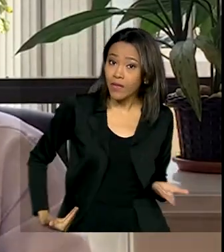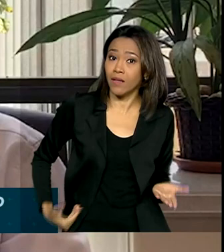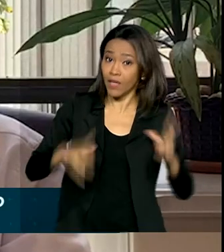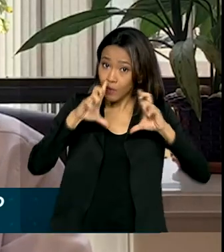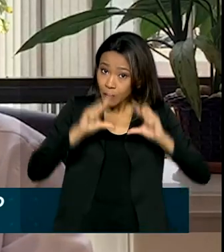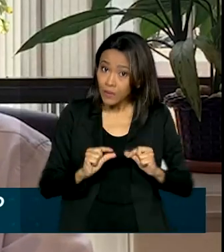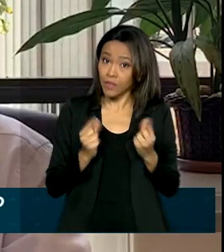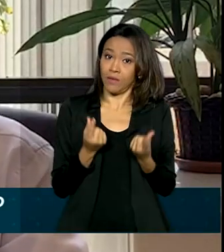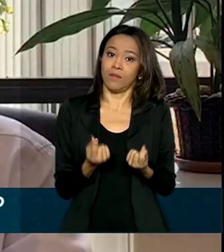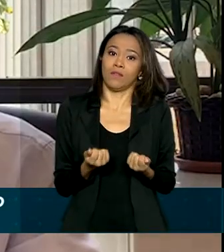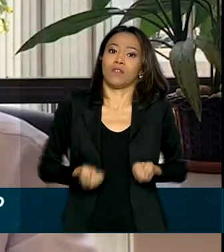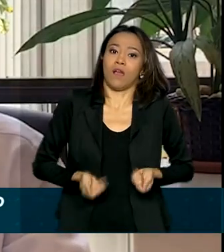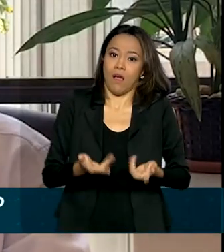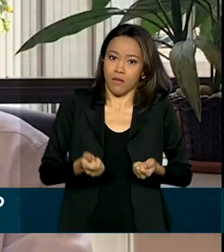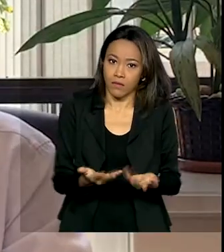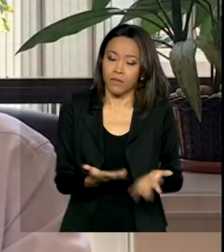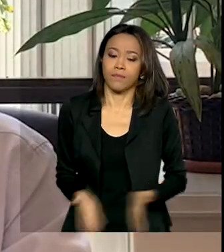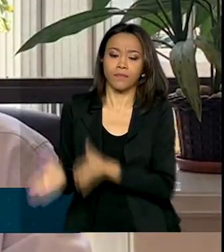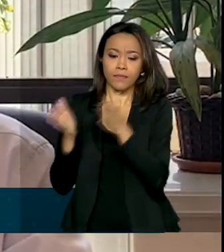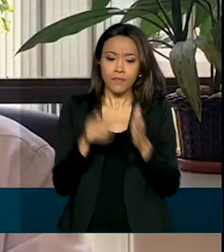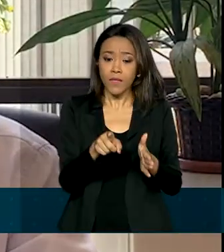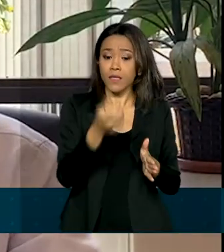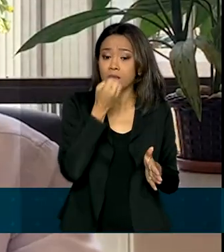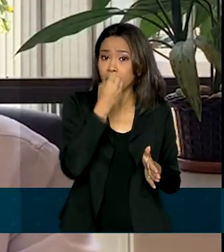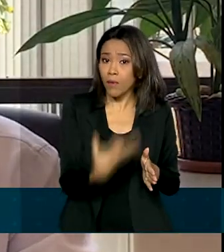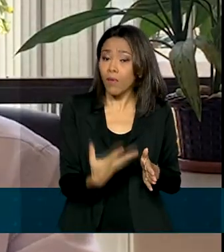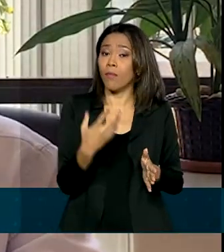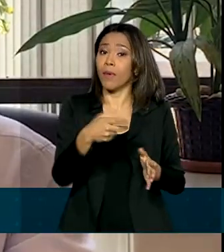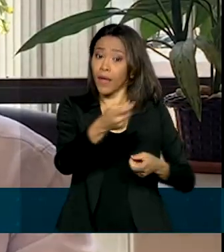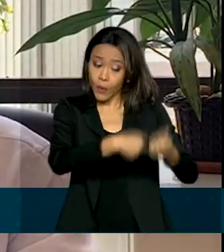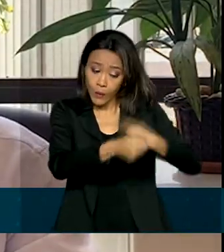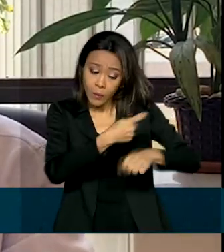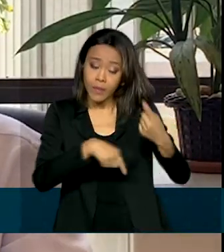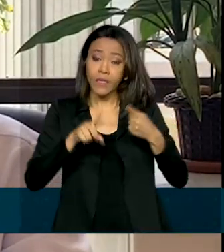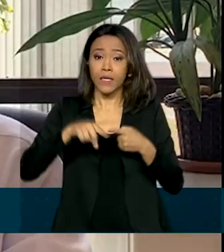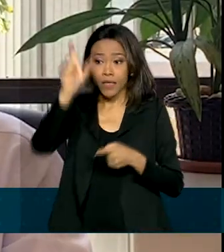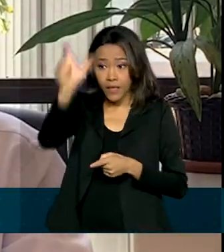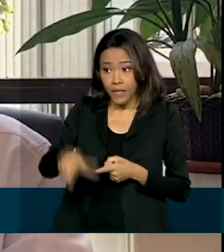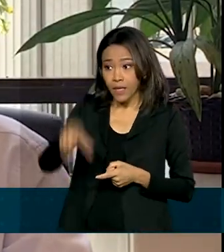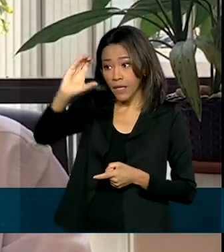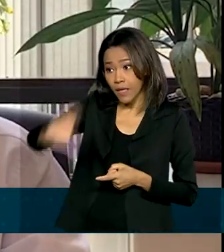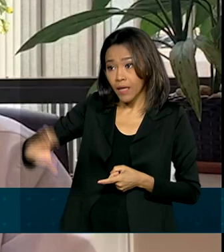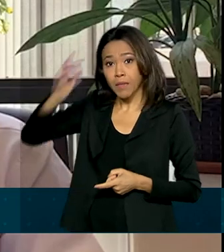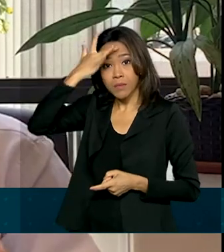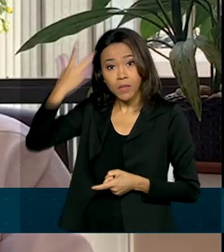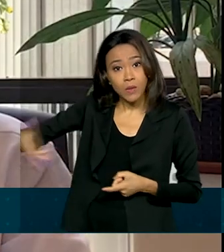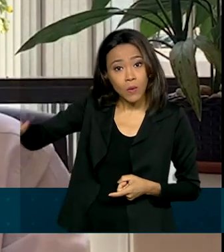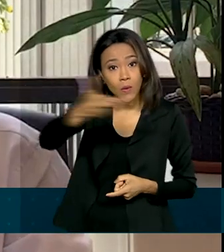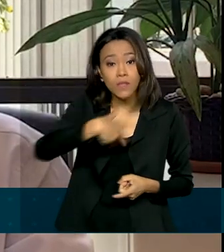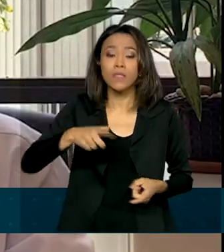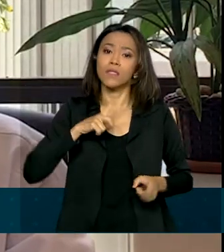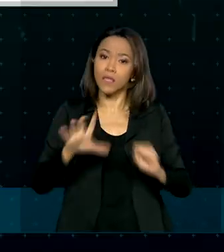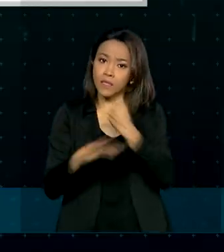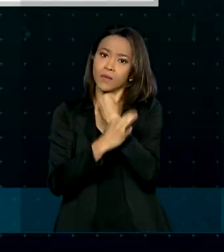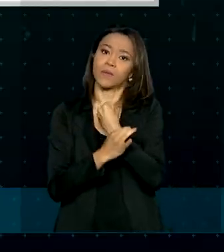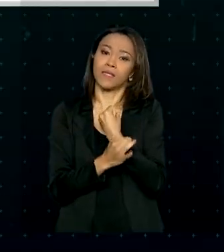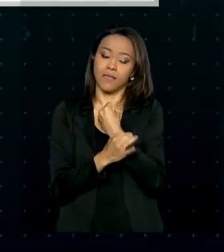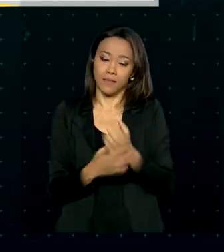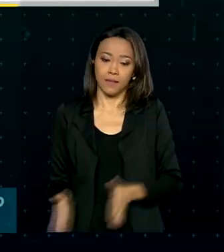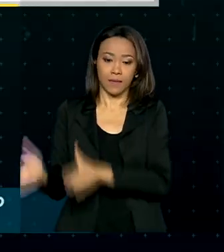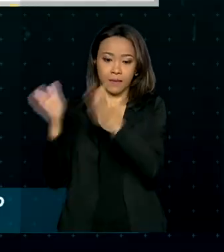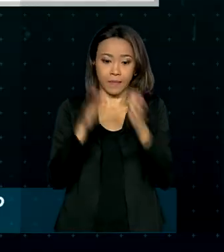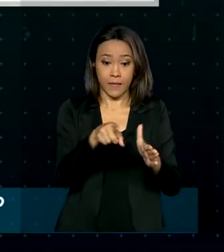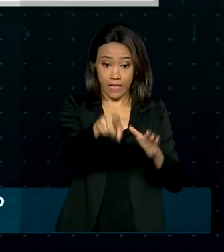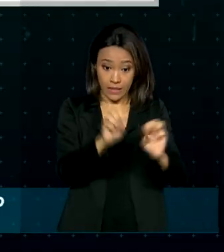o custo para o cidadão, para a economia, porque as relações ficam mais fluidas, mais fáceis e a segurança também aumenta. No